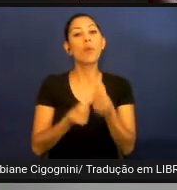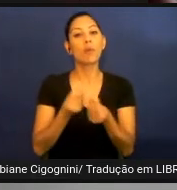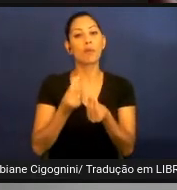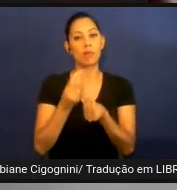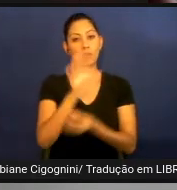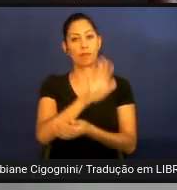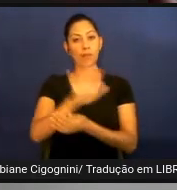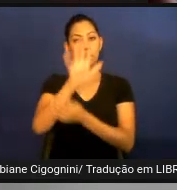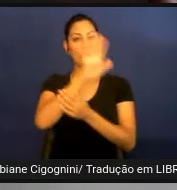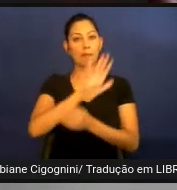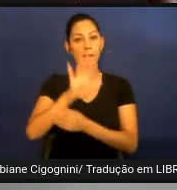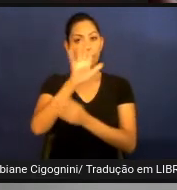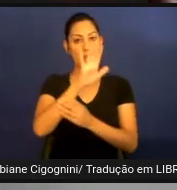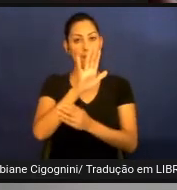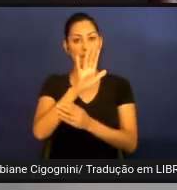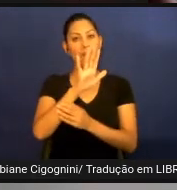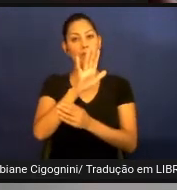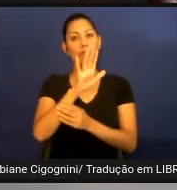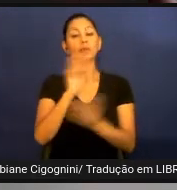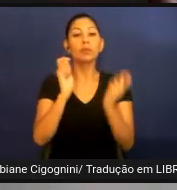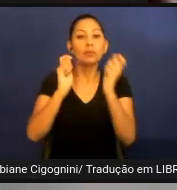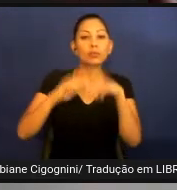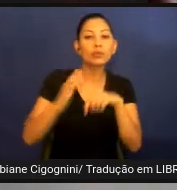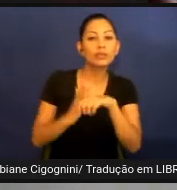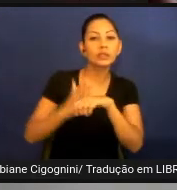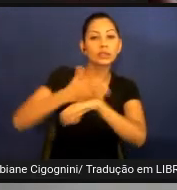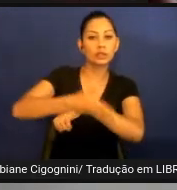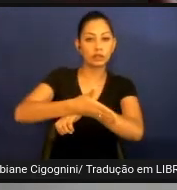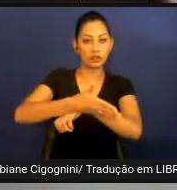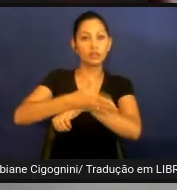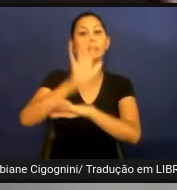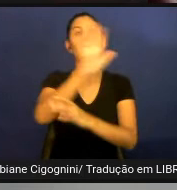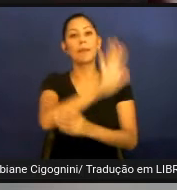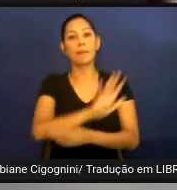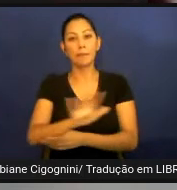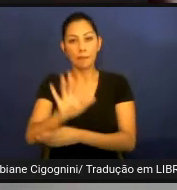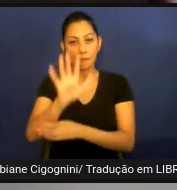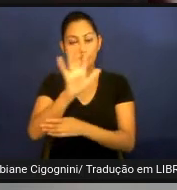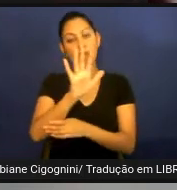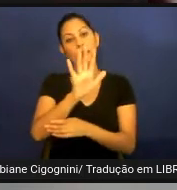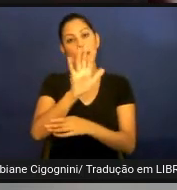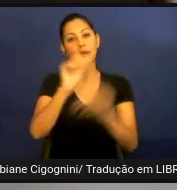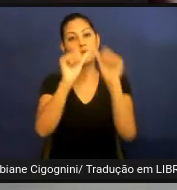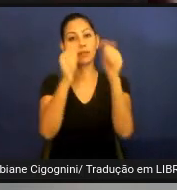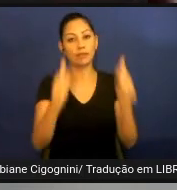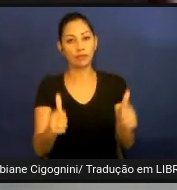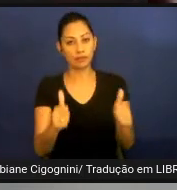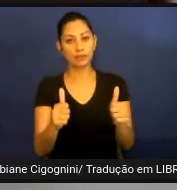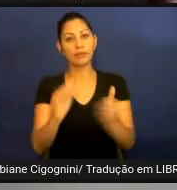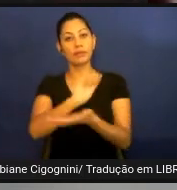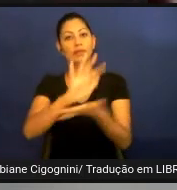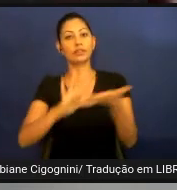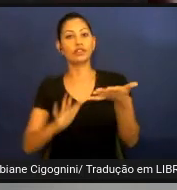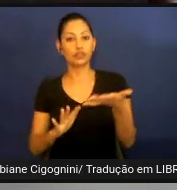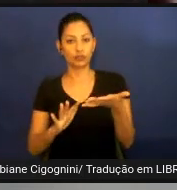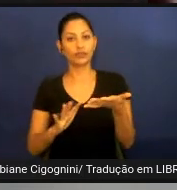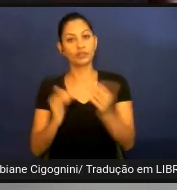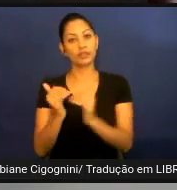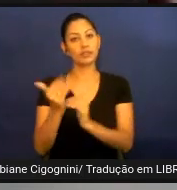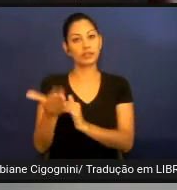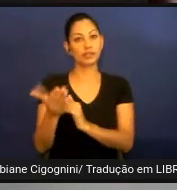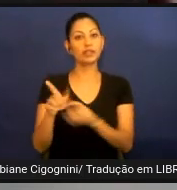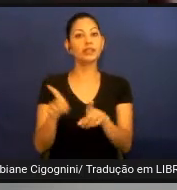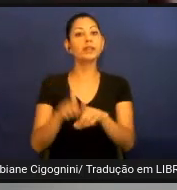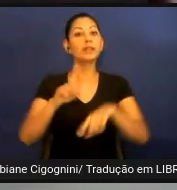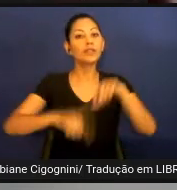de modo que o cérebro possa associar os nós do mapa com atividades externas. Os mapas são ferramentas